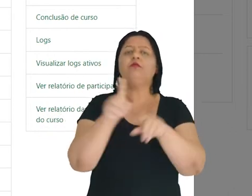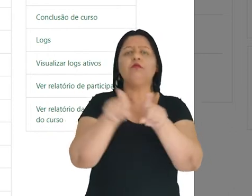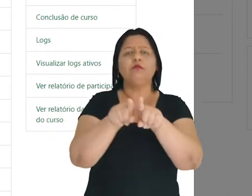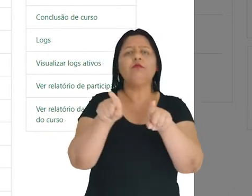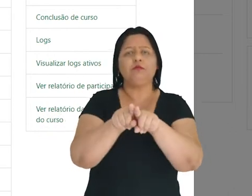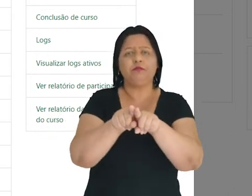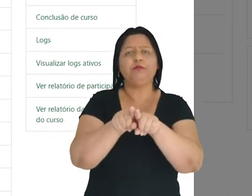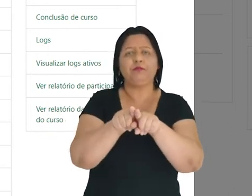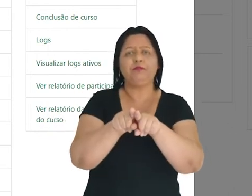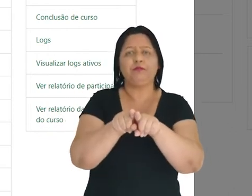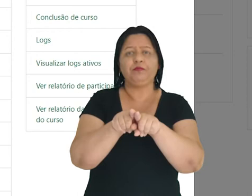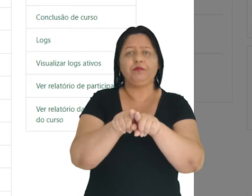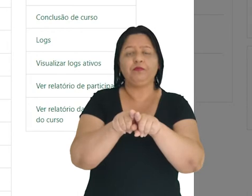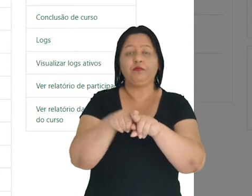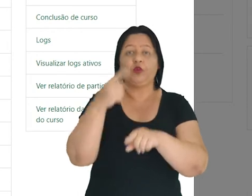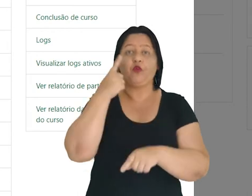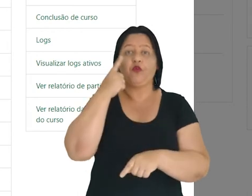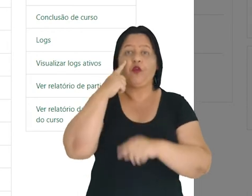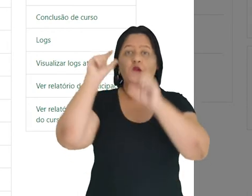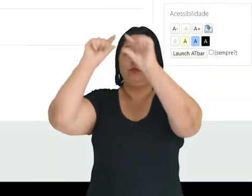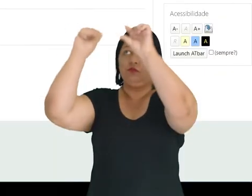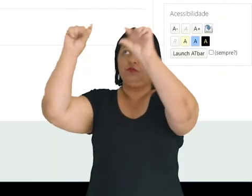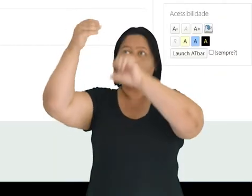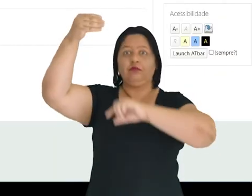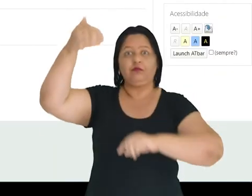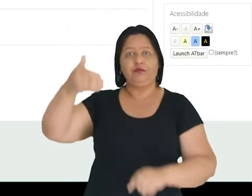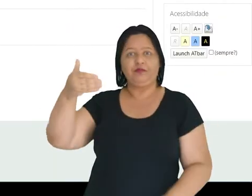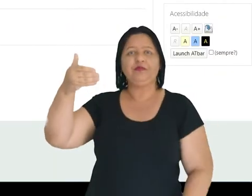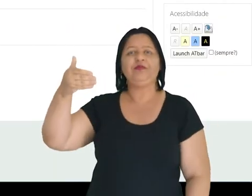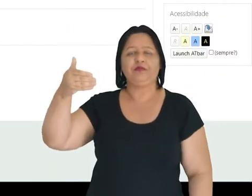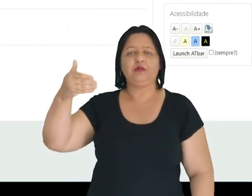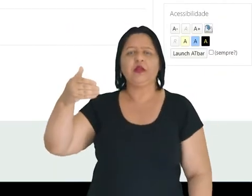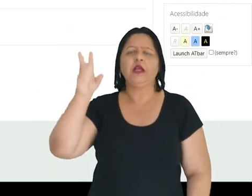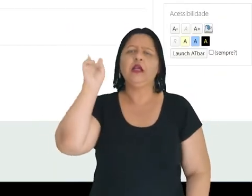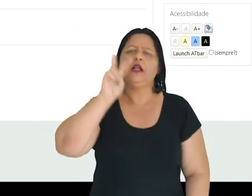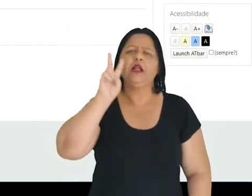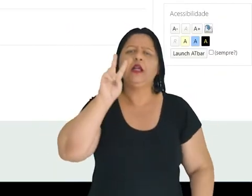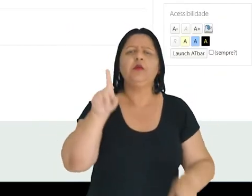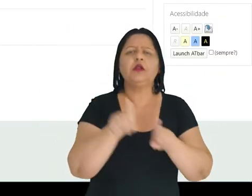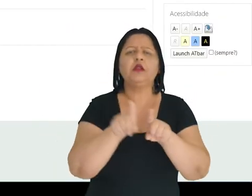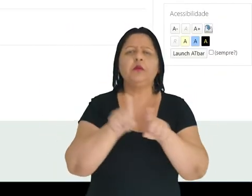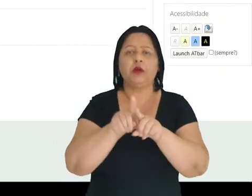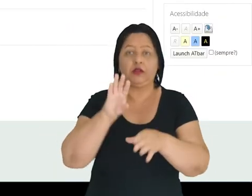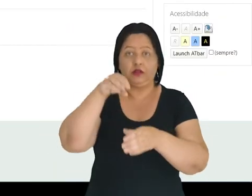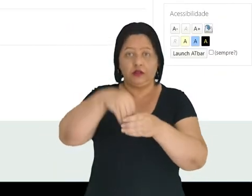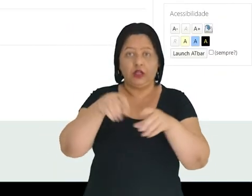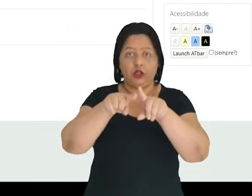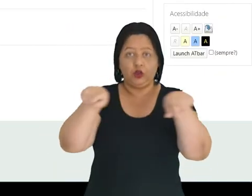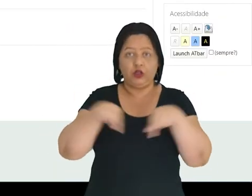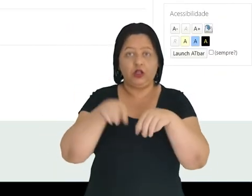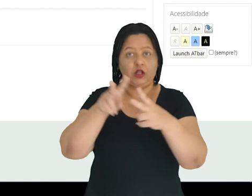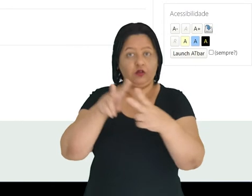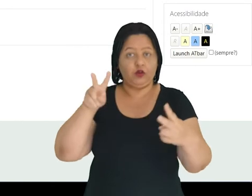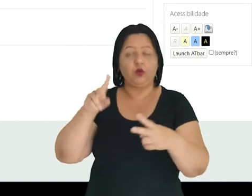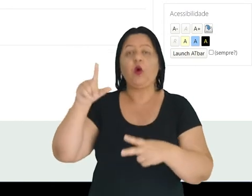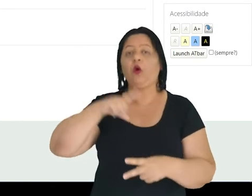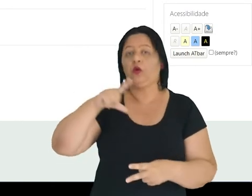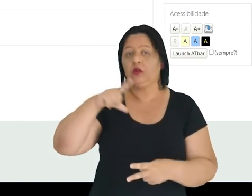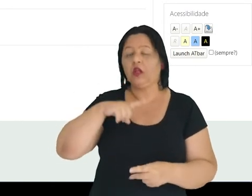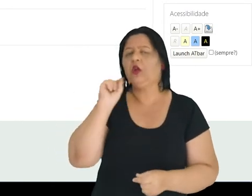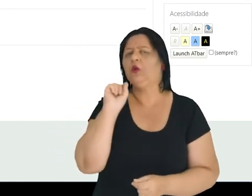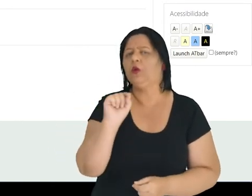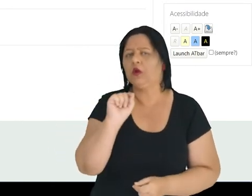também aqui neste menu. É importante lembrar também que aqui, dentro da nossa sala virtual,